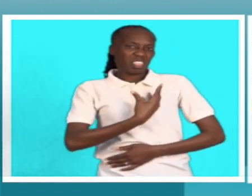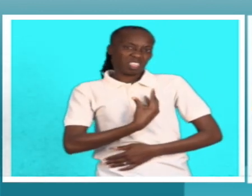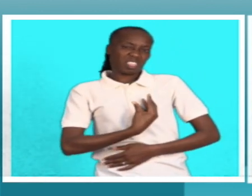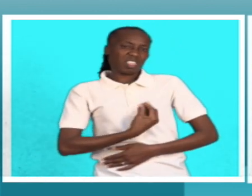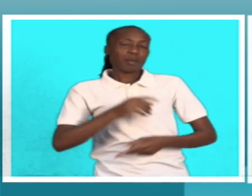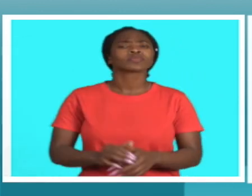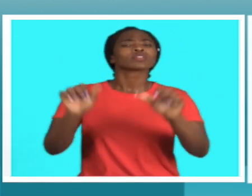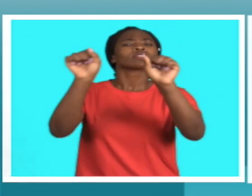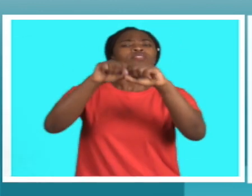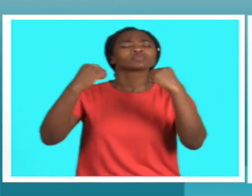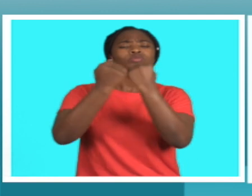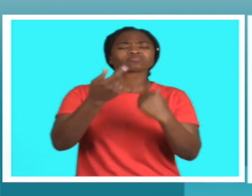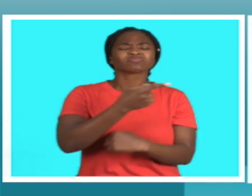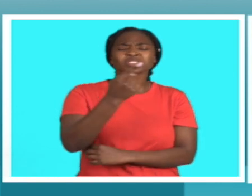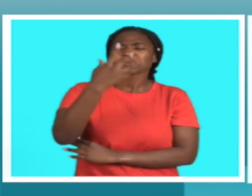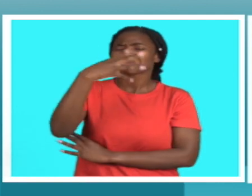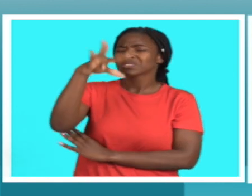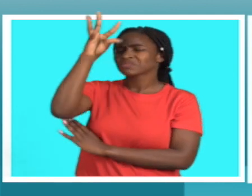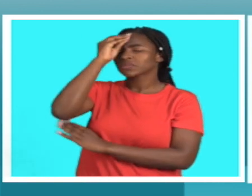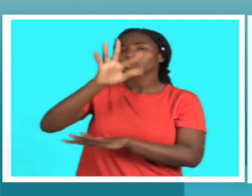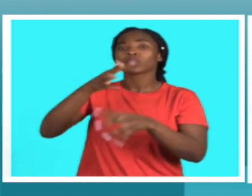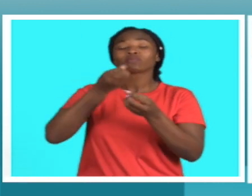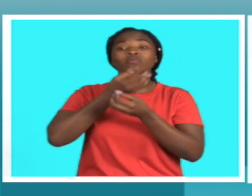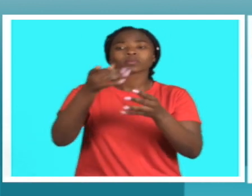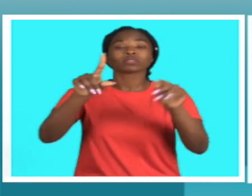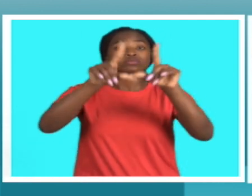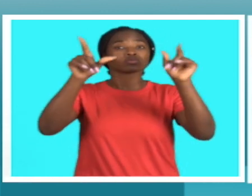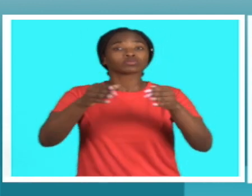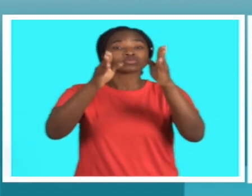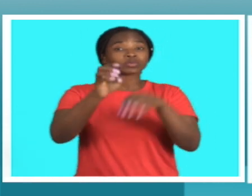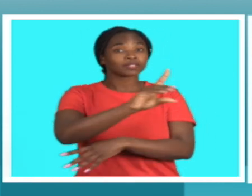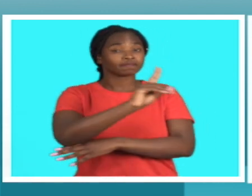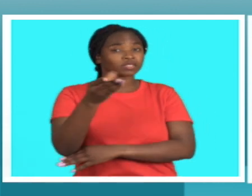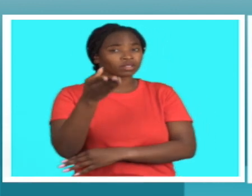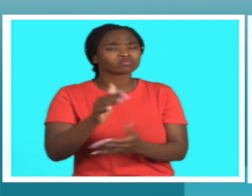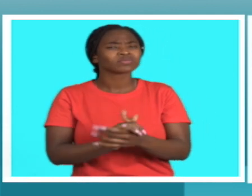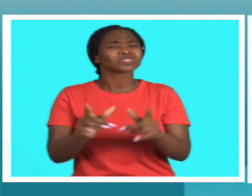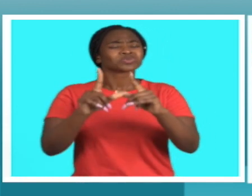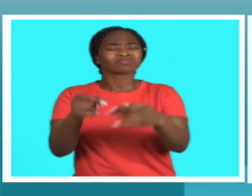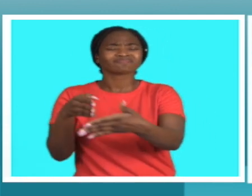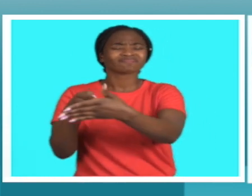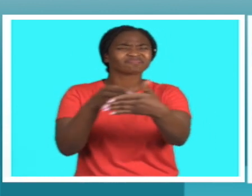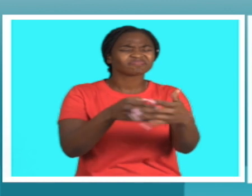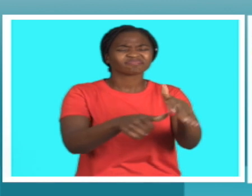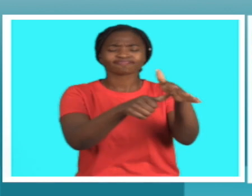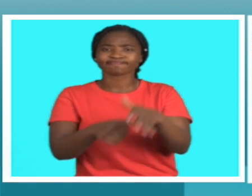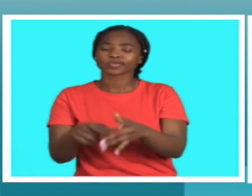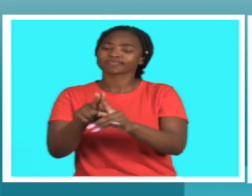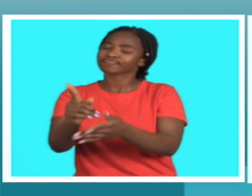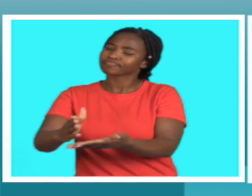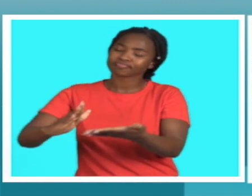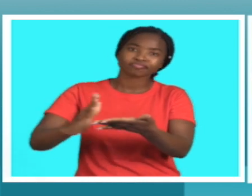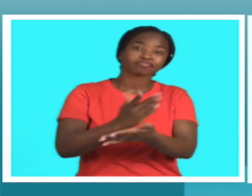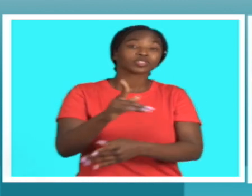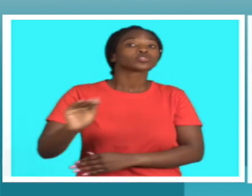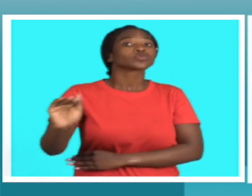inferiores. Estas associações entendem que só com a difusão de informação sobre a deficiência é que se pode reduzir o estigma